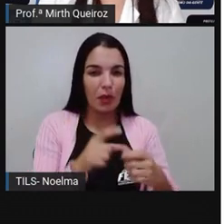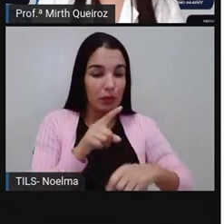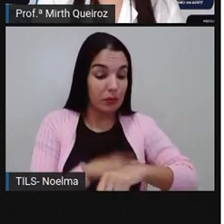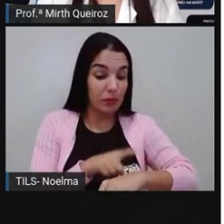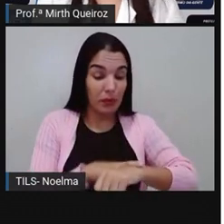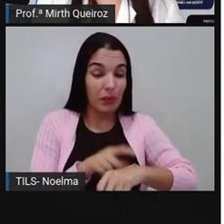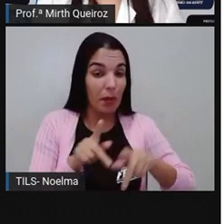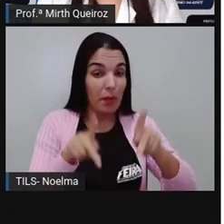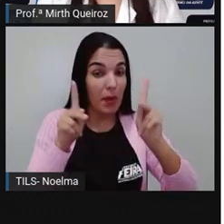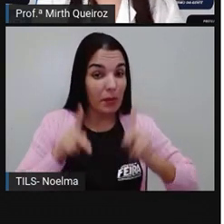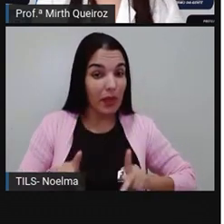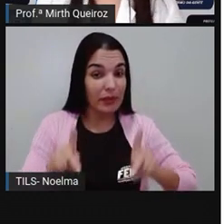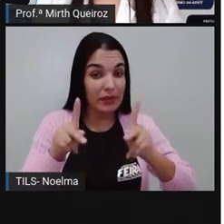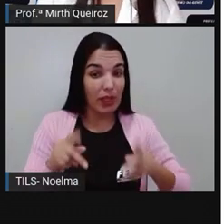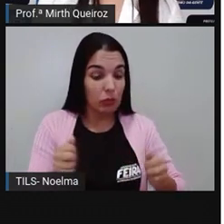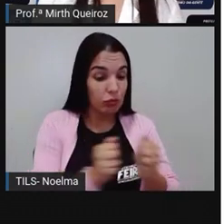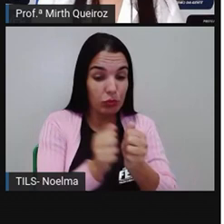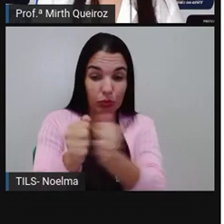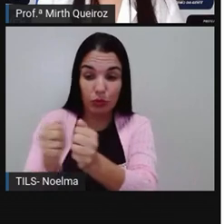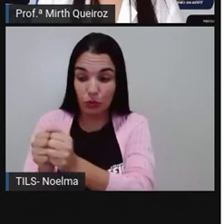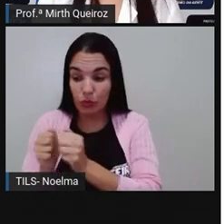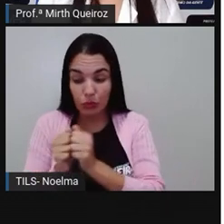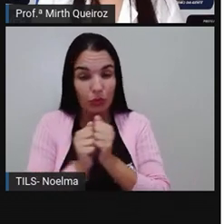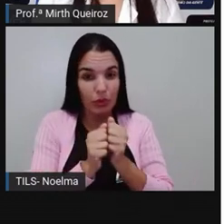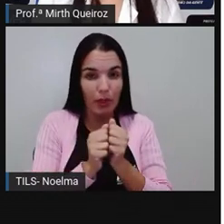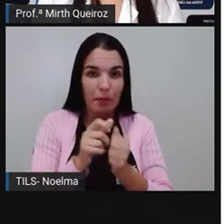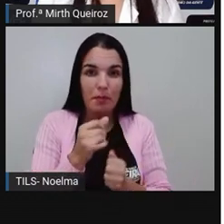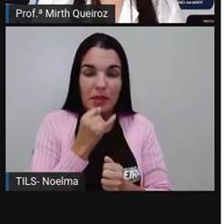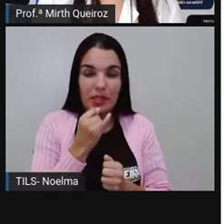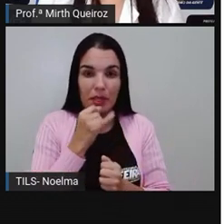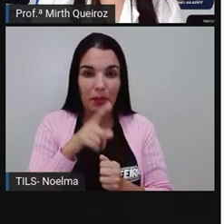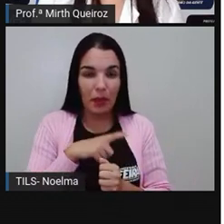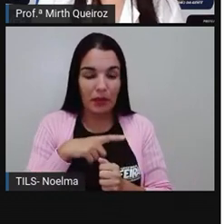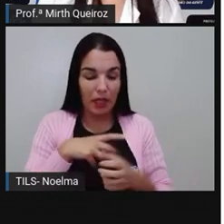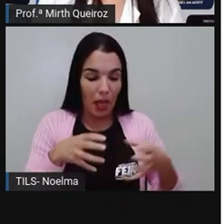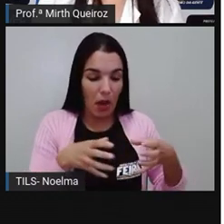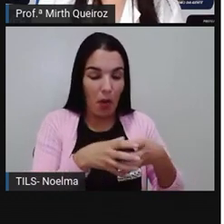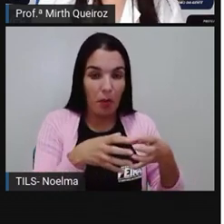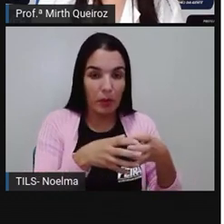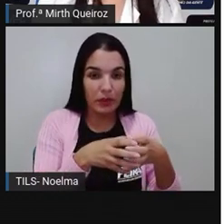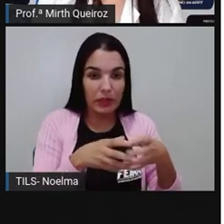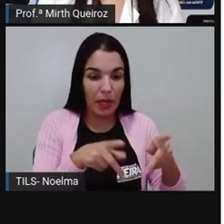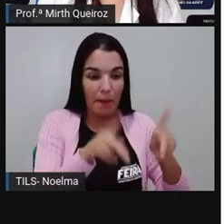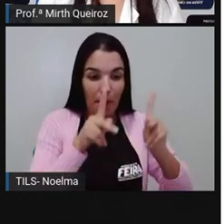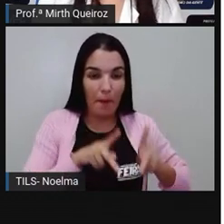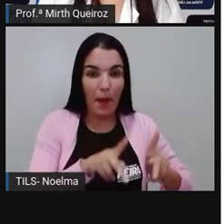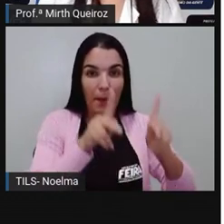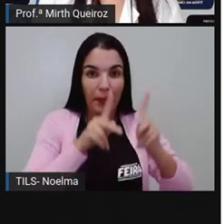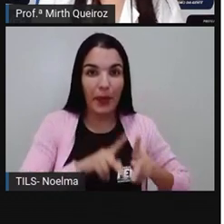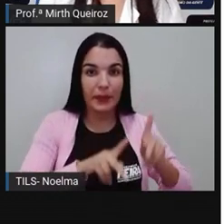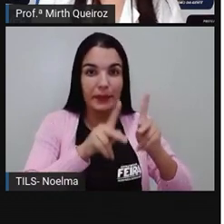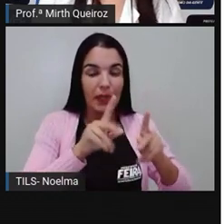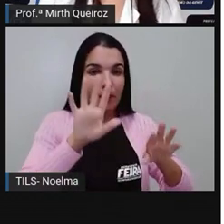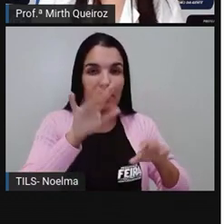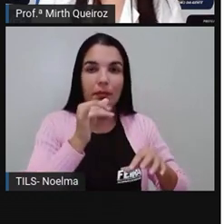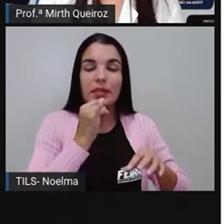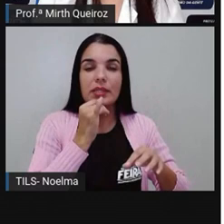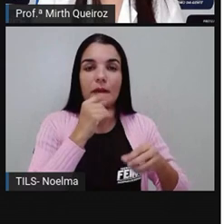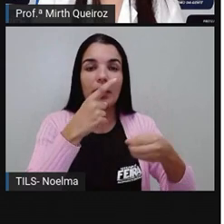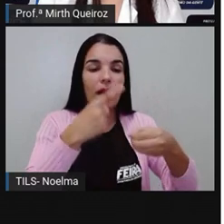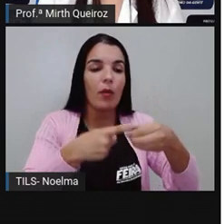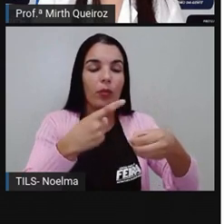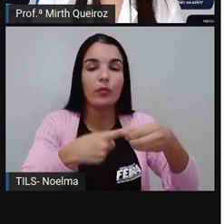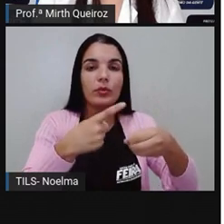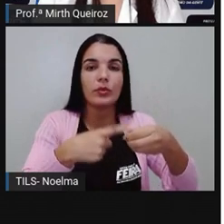local e em um dado momento. Por exemplo, a gente pode pegar aqui um determinado distrito, por exemplo,